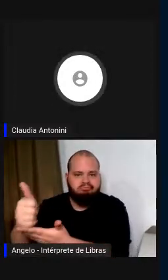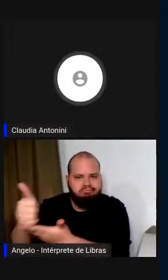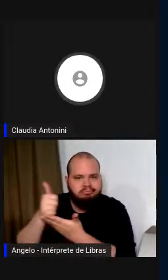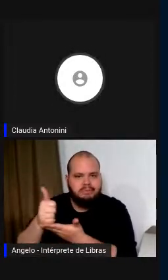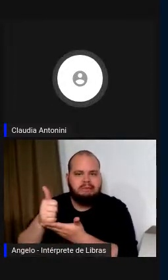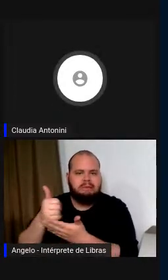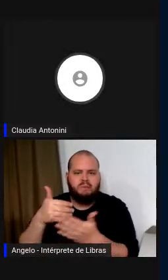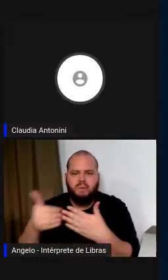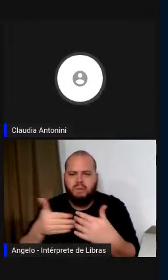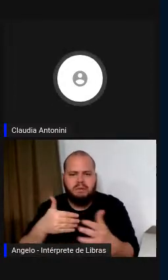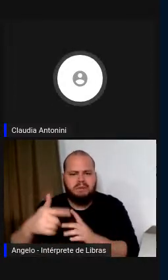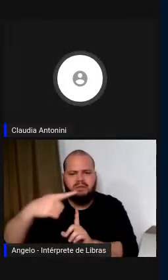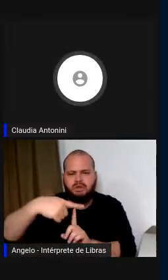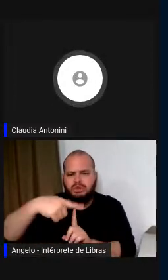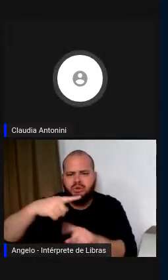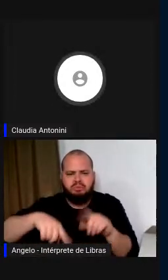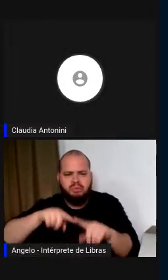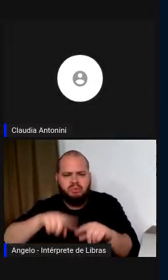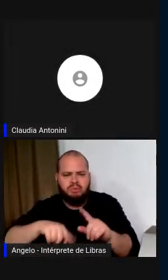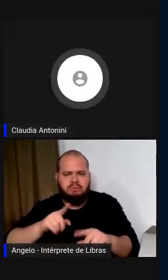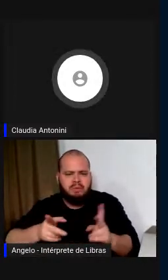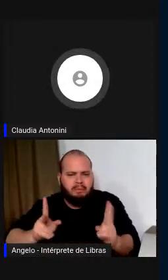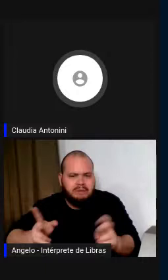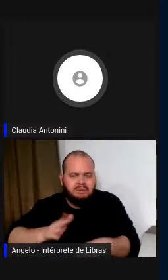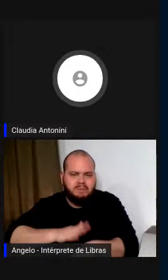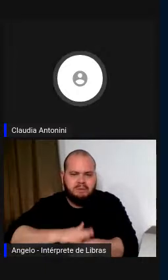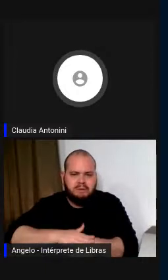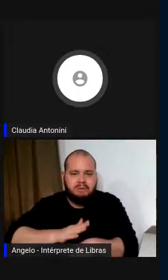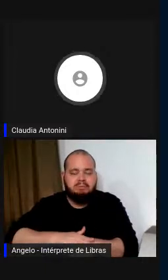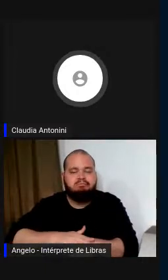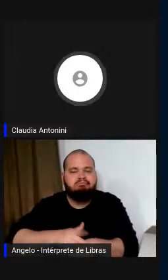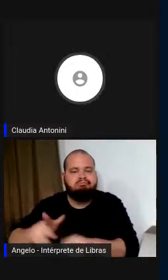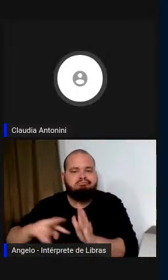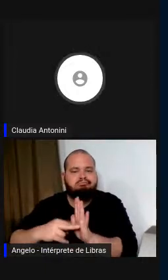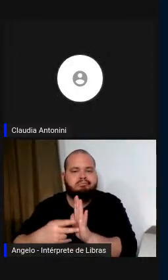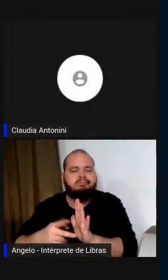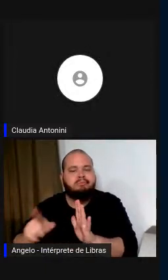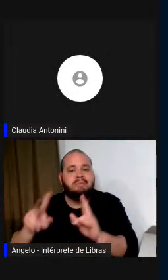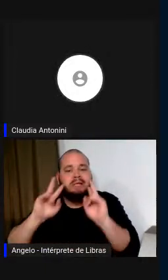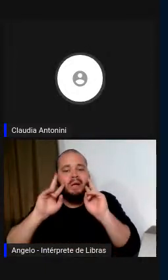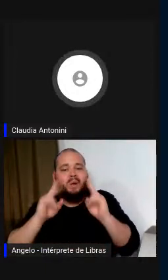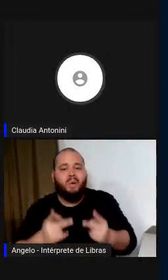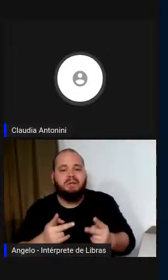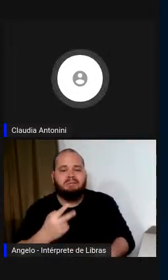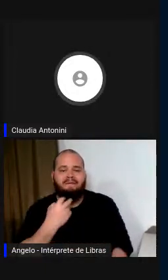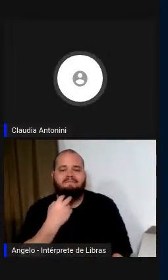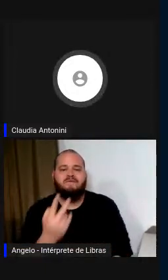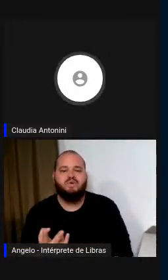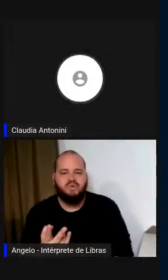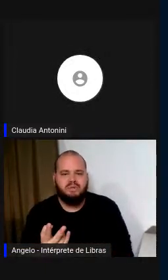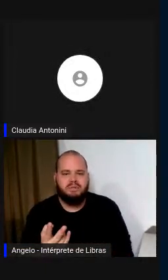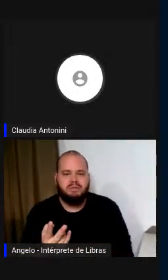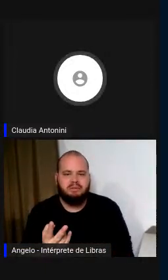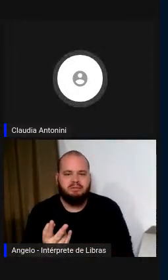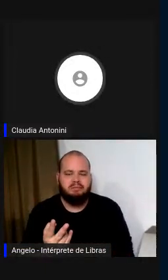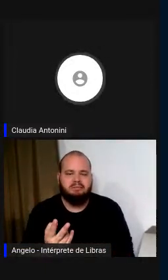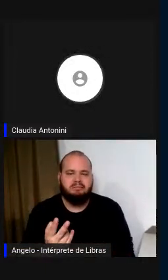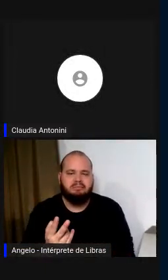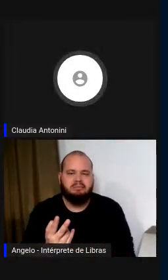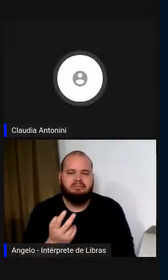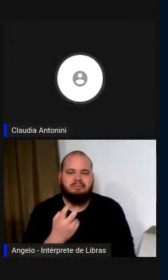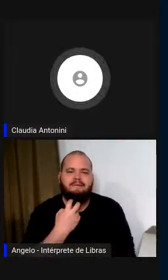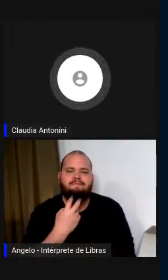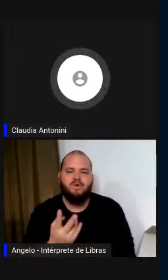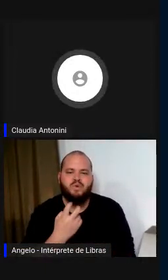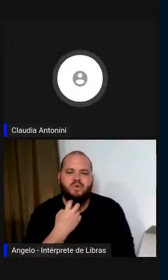suporte do intérprete em tempo real é o reconhecimento da fala, speech recognition no inglês.